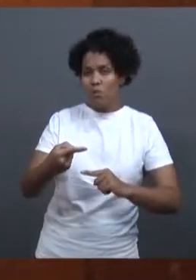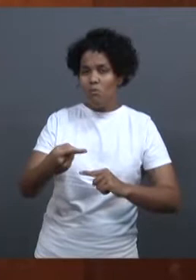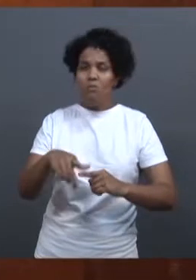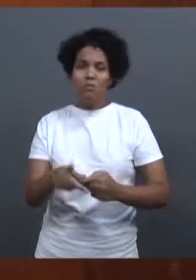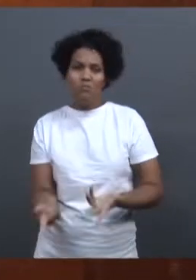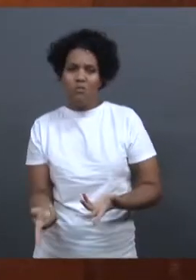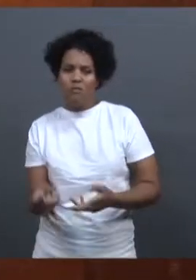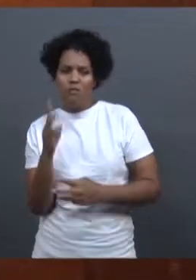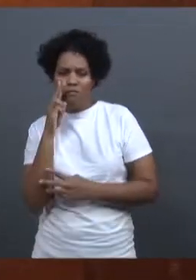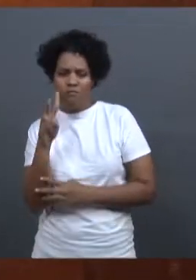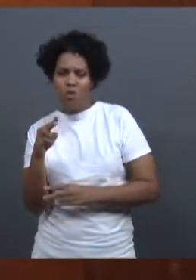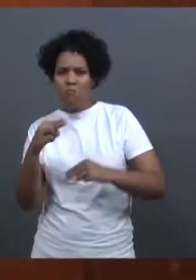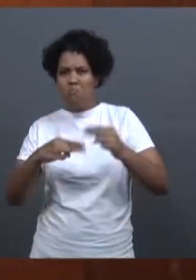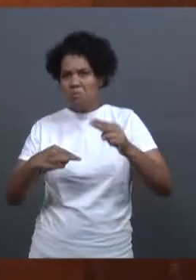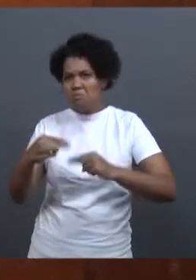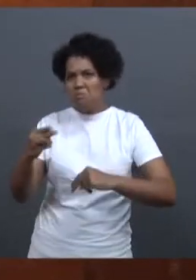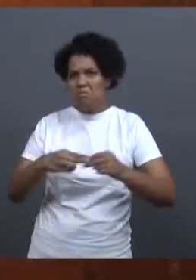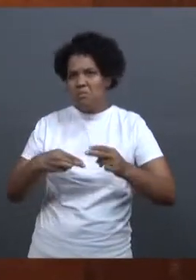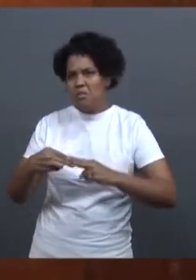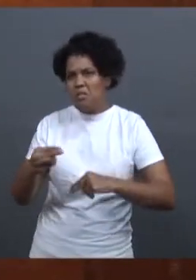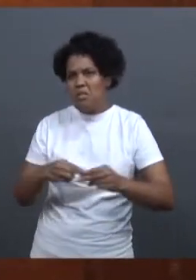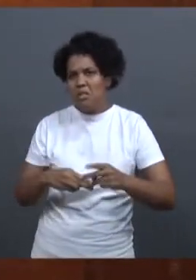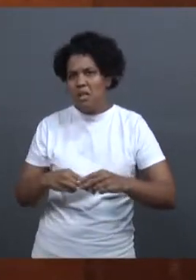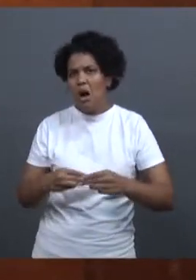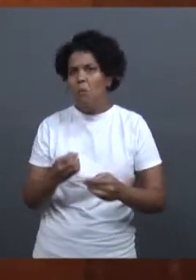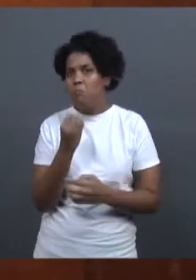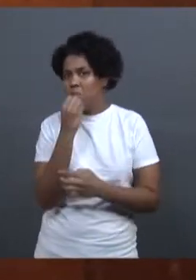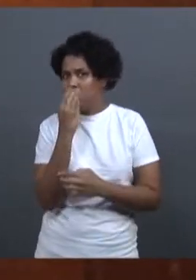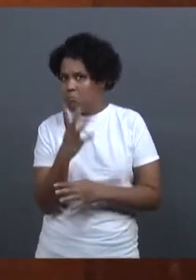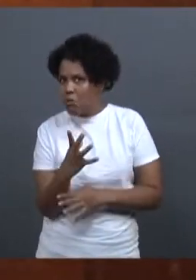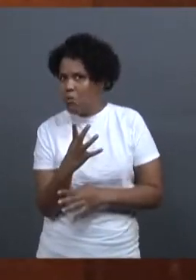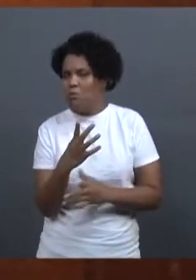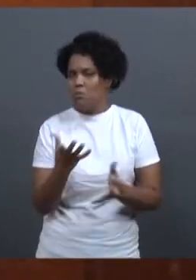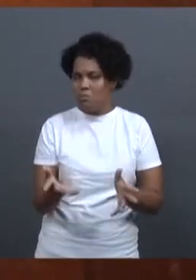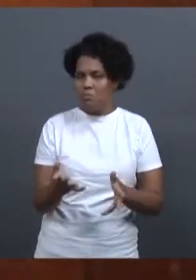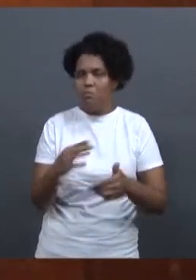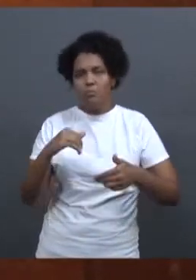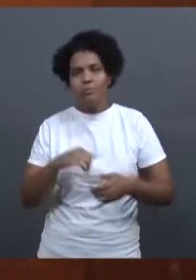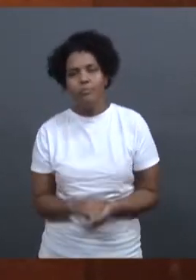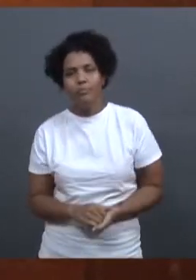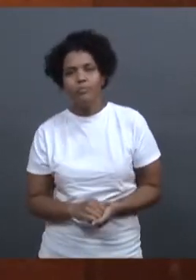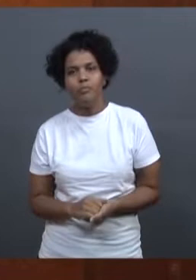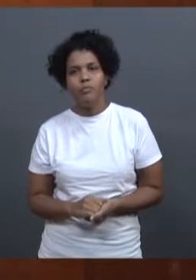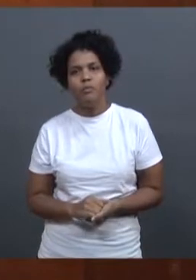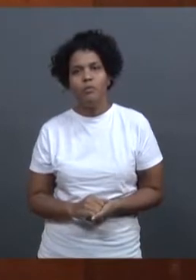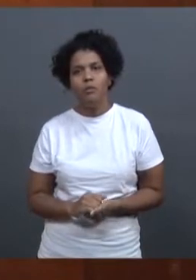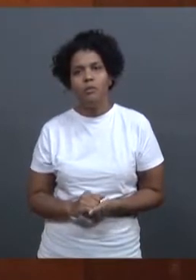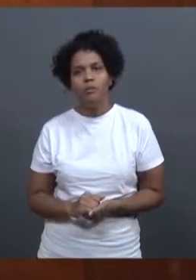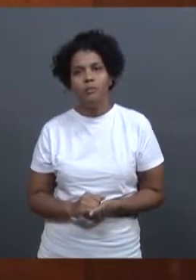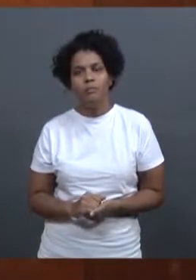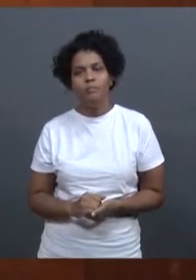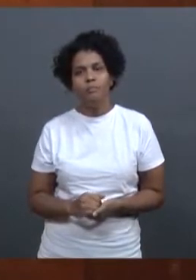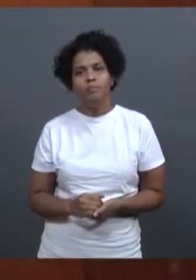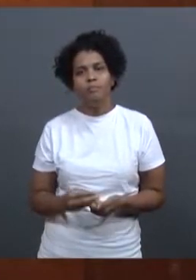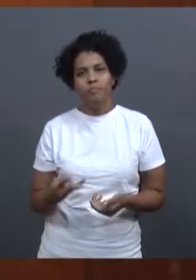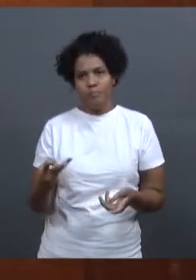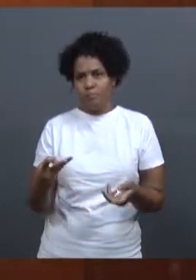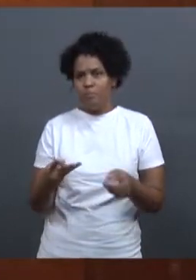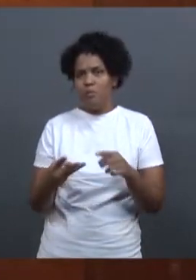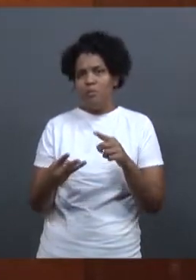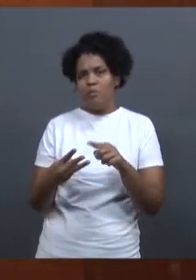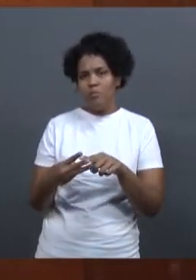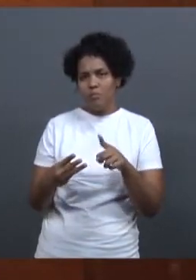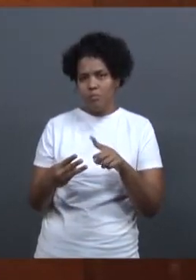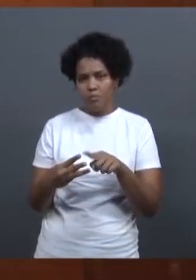Material inconsolidado, que tem pouca resistência, que existe um risco maior de ruptura. Essa é a causa principal da ruptura das famintas